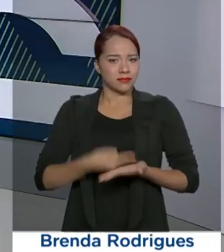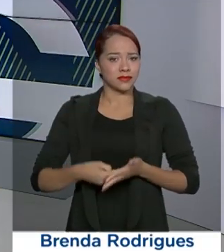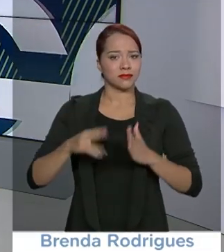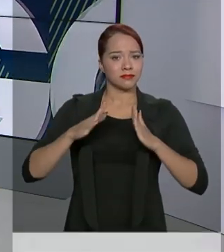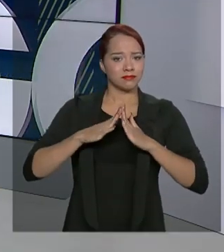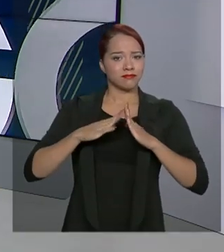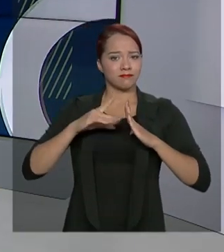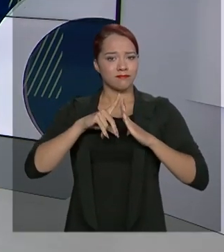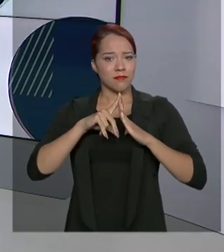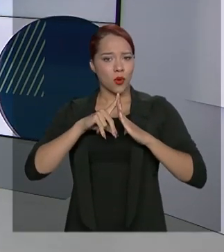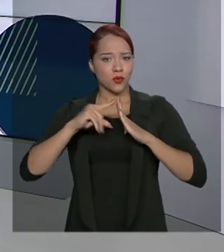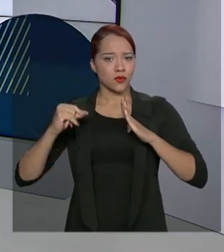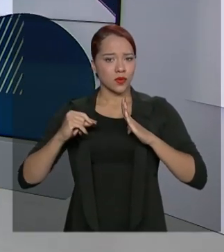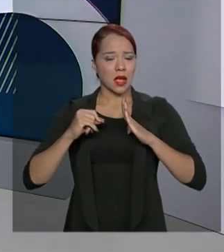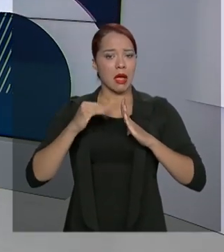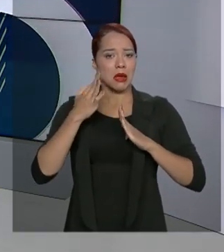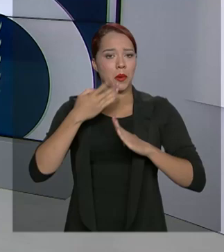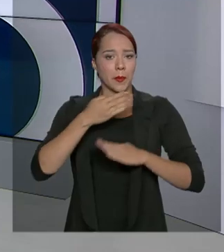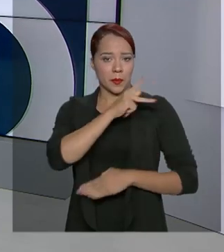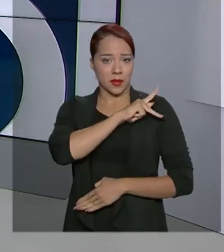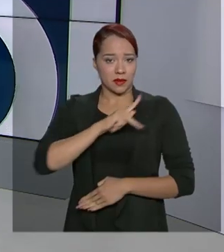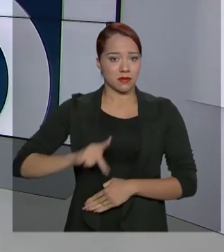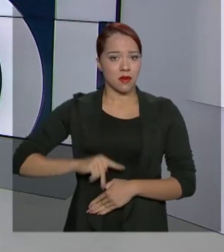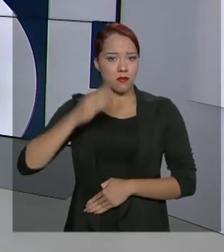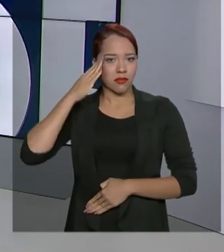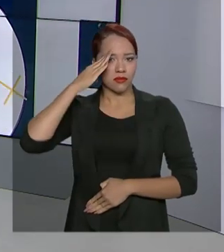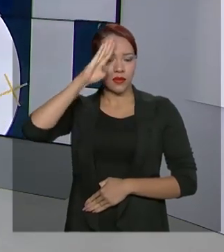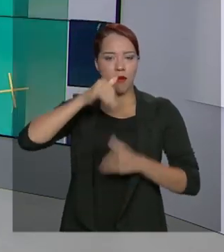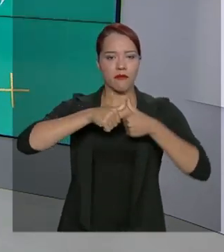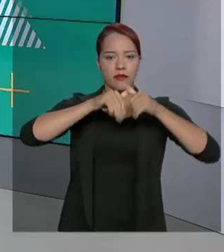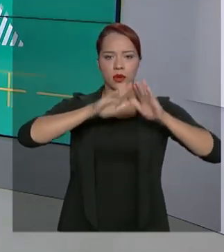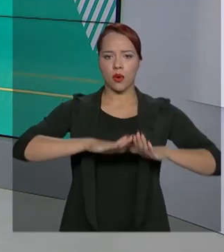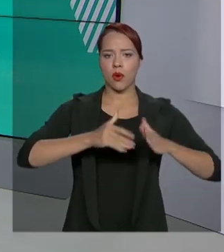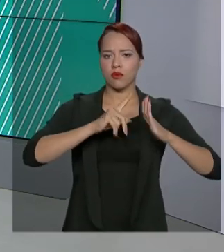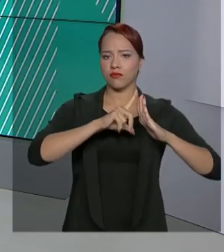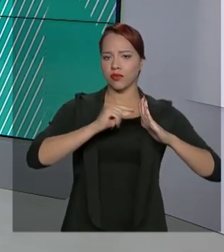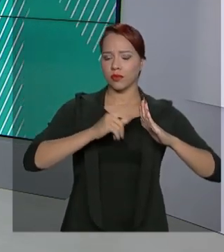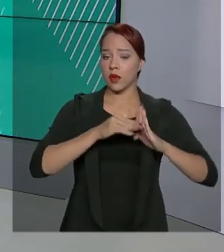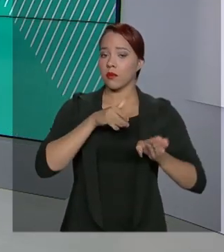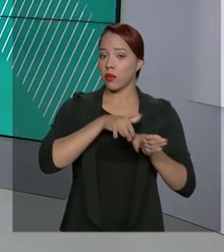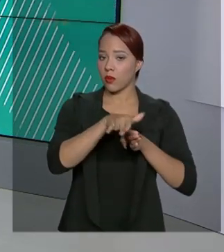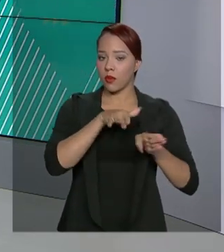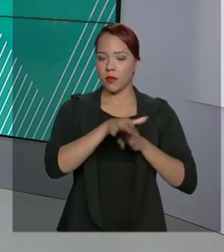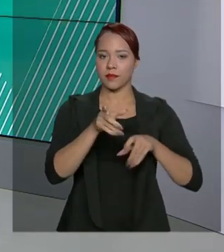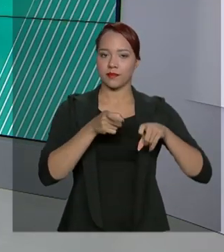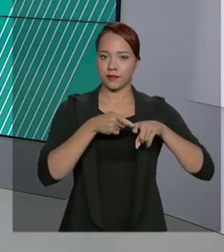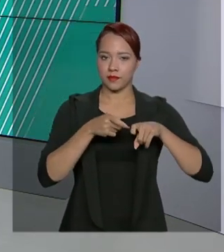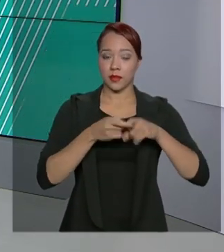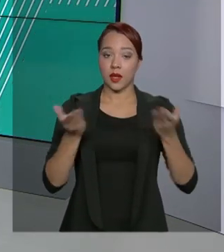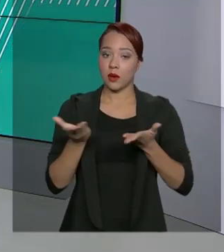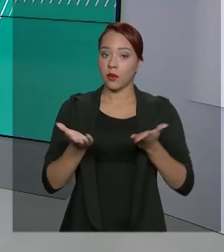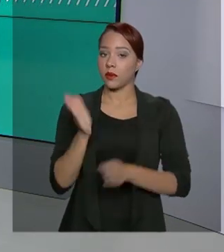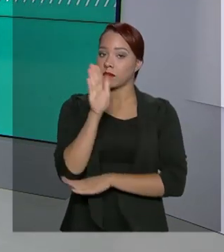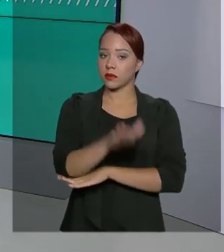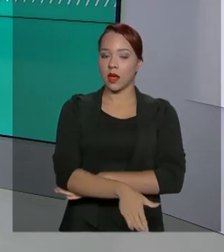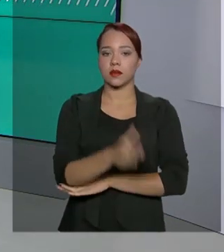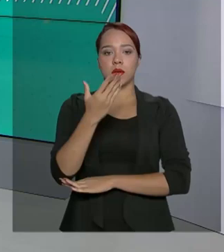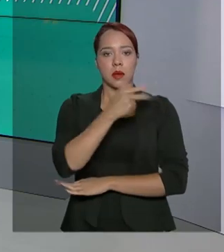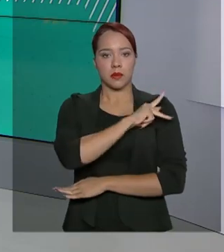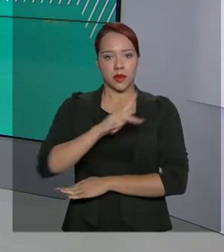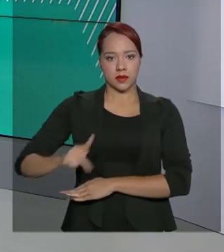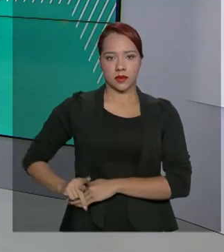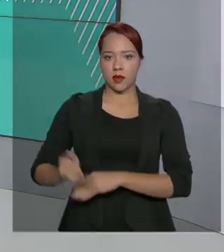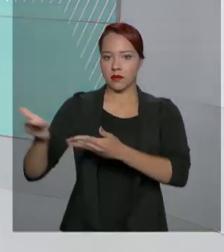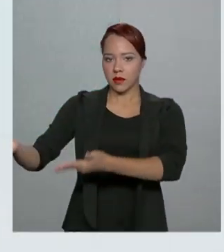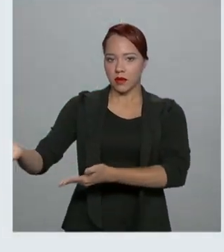residência oficial, o presidente Jair Bolsonaro passou o dia no Palácio da Alforada por orientação médica. Agora, à tarde, o presidente recebeu o